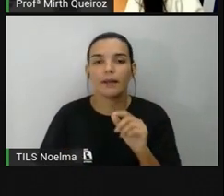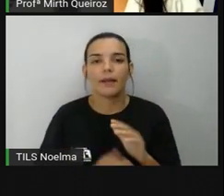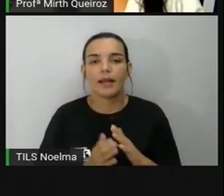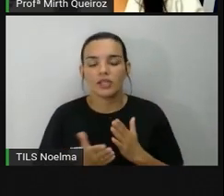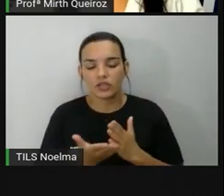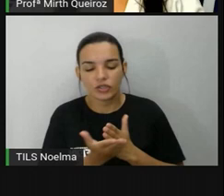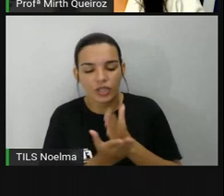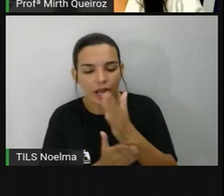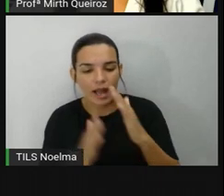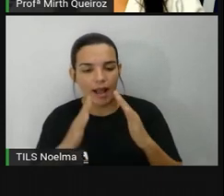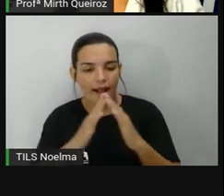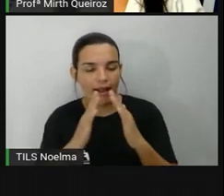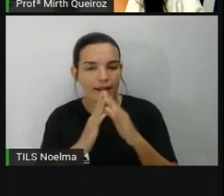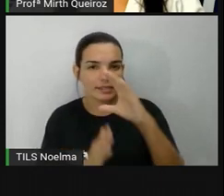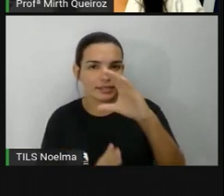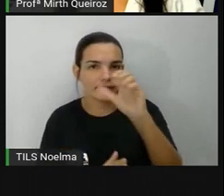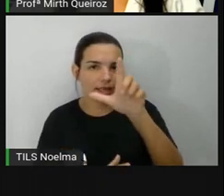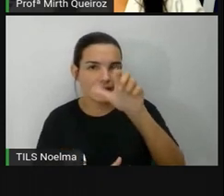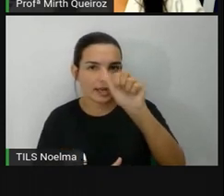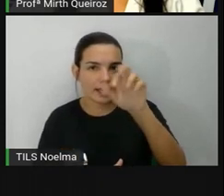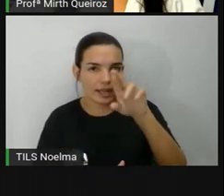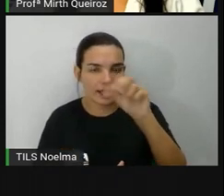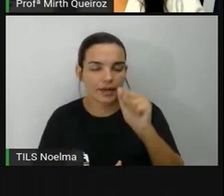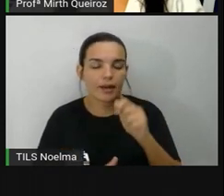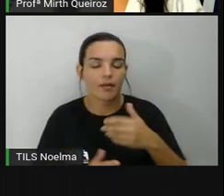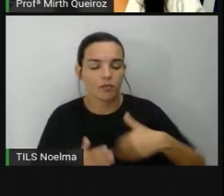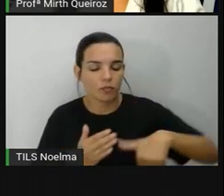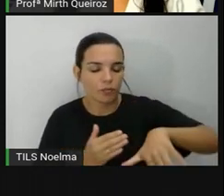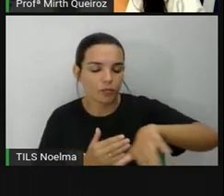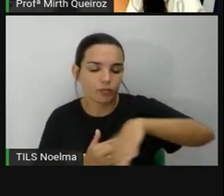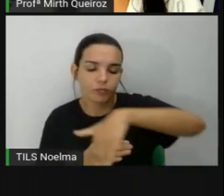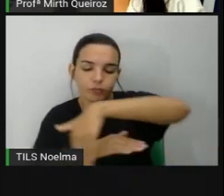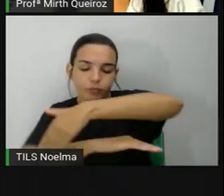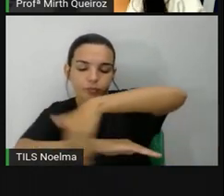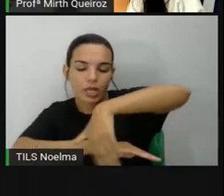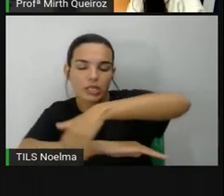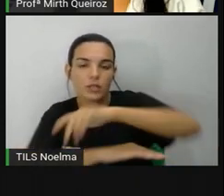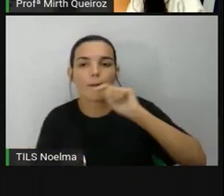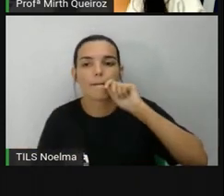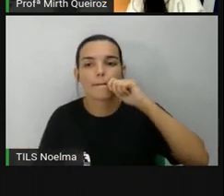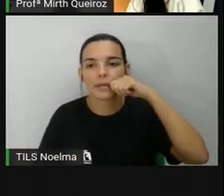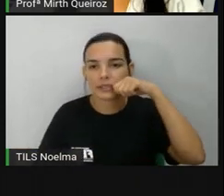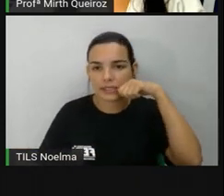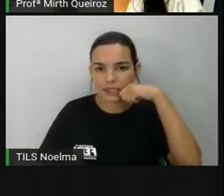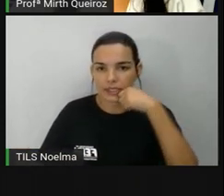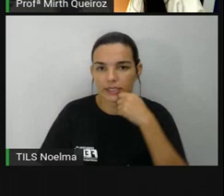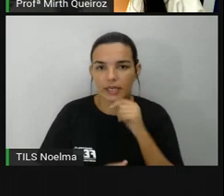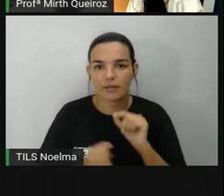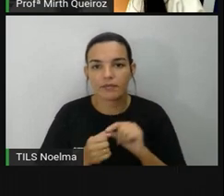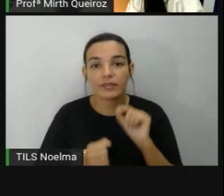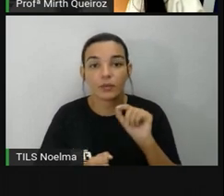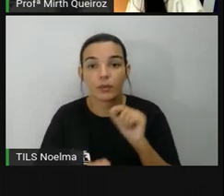qual a distância entre as casas das garotas? Nós iríamos pegar o quê?